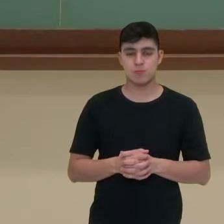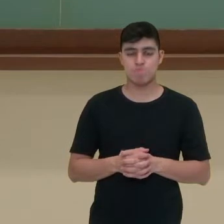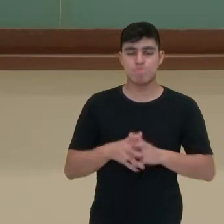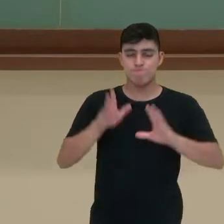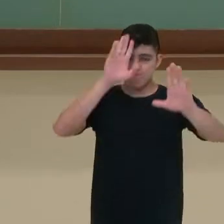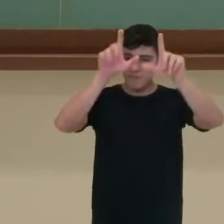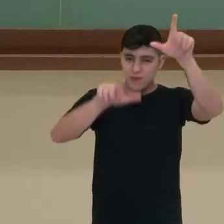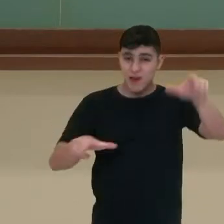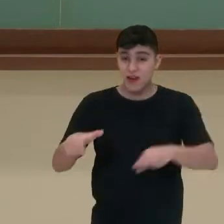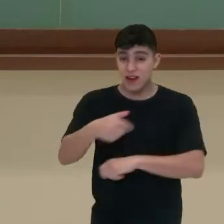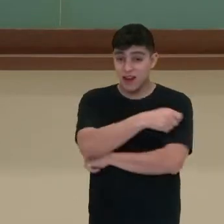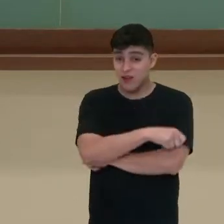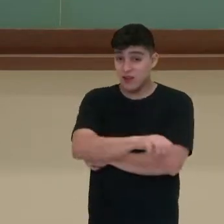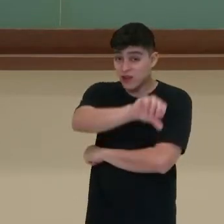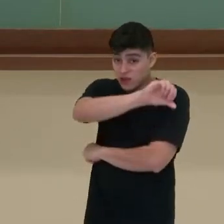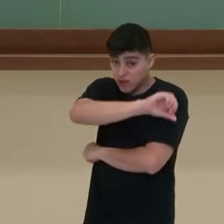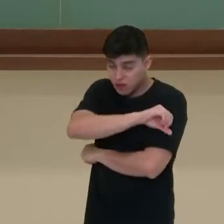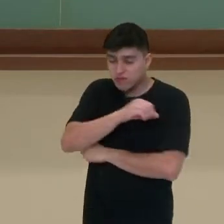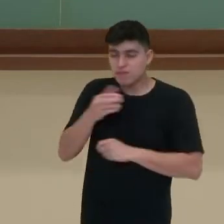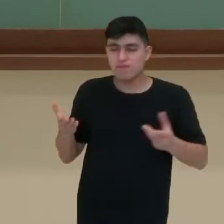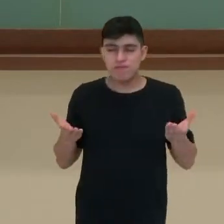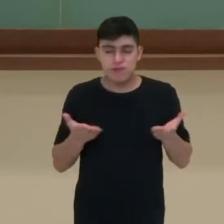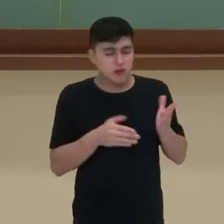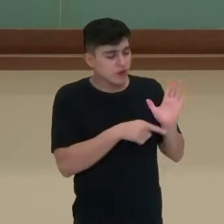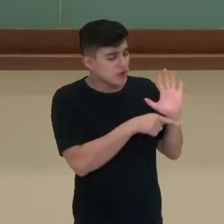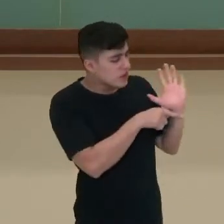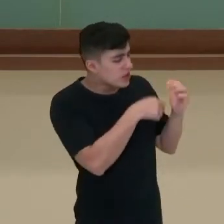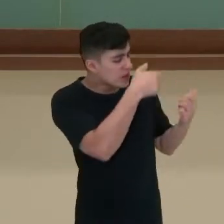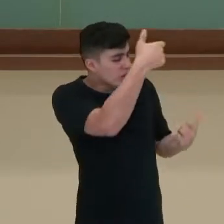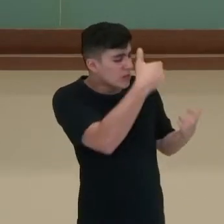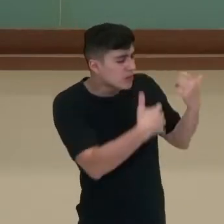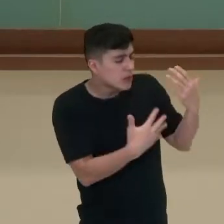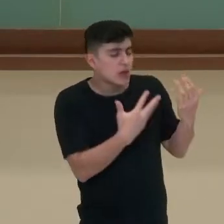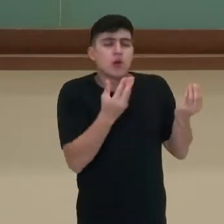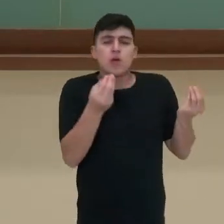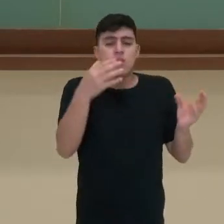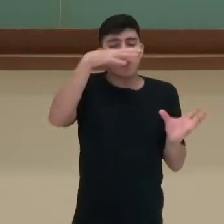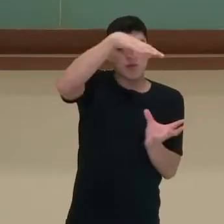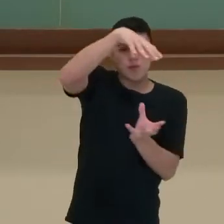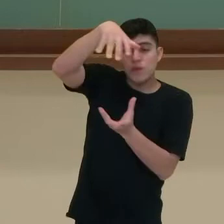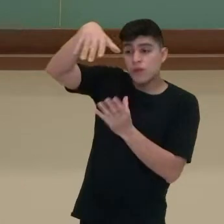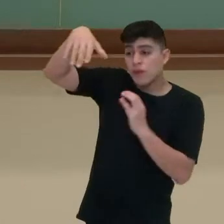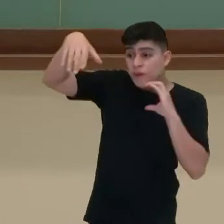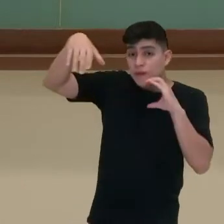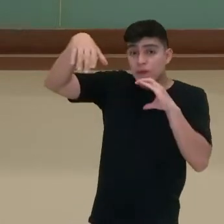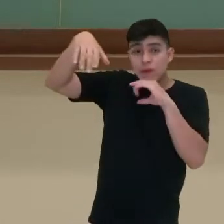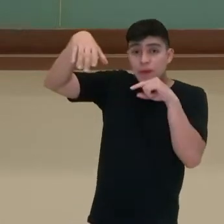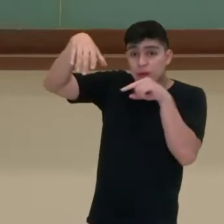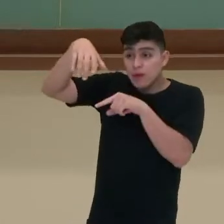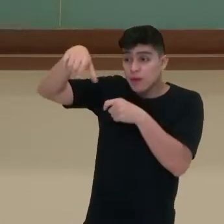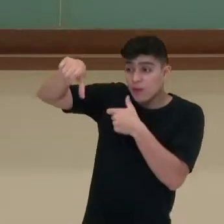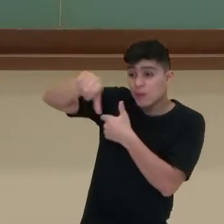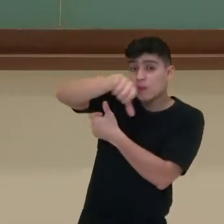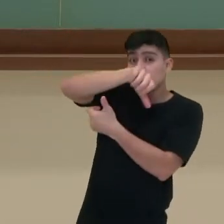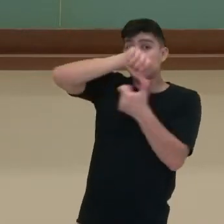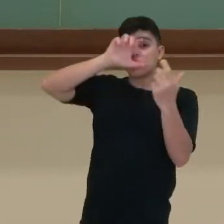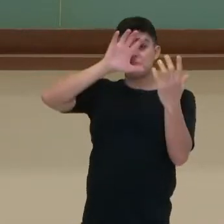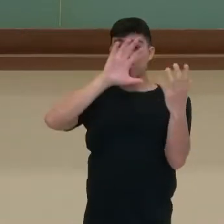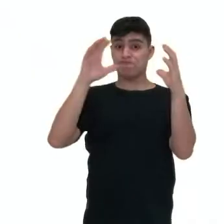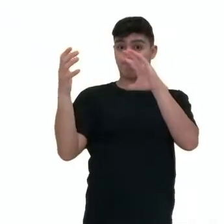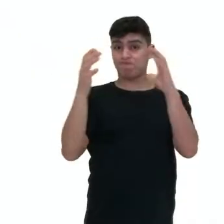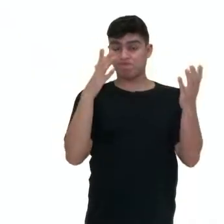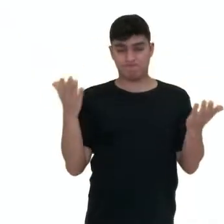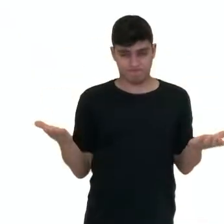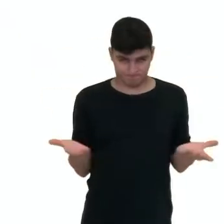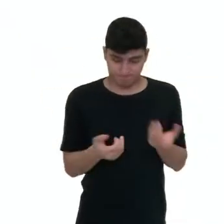Olá estudantes do nono ano, nesse vídeo vamos falar sobre o aquecimento global e as mudanças climáticas. Bem,